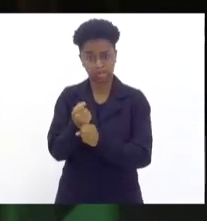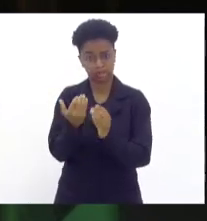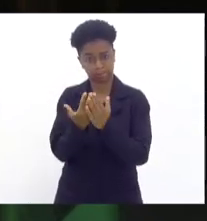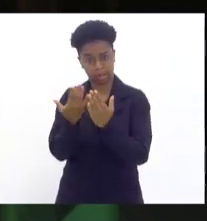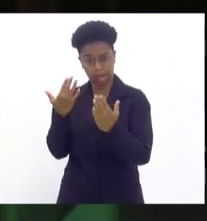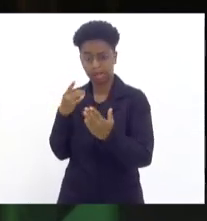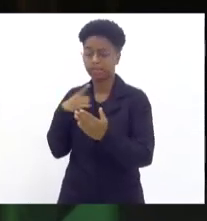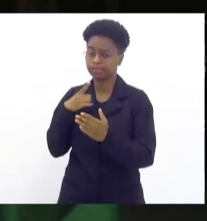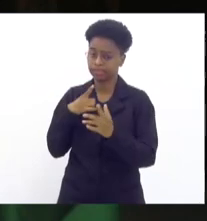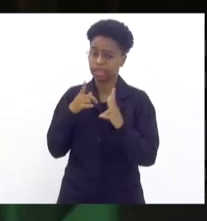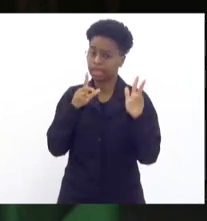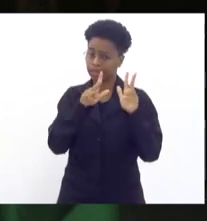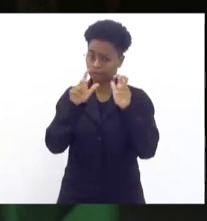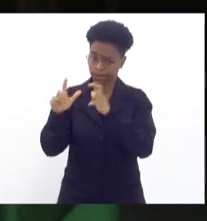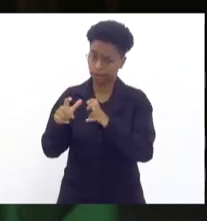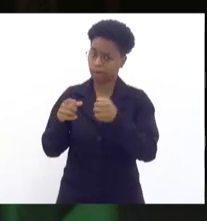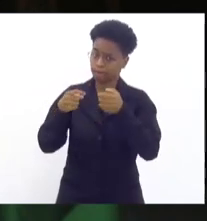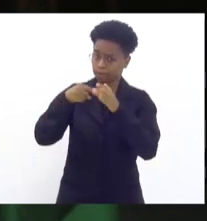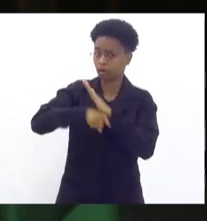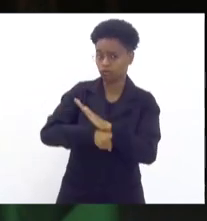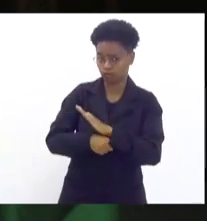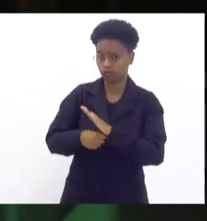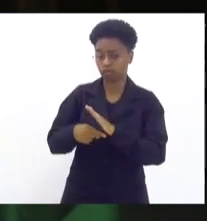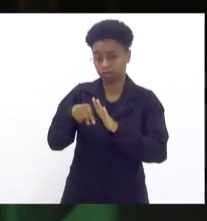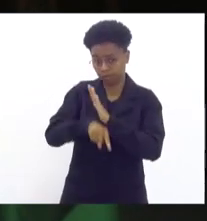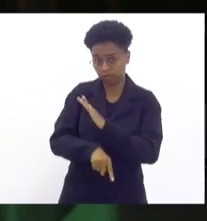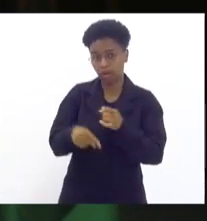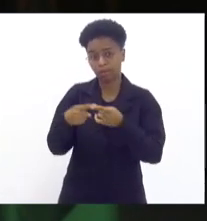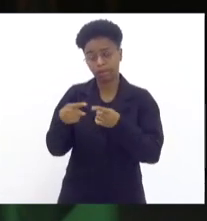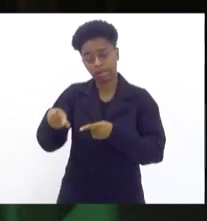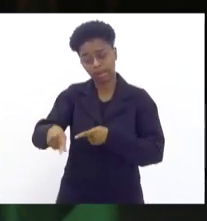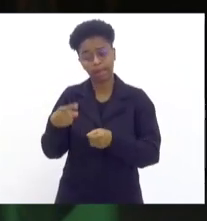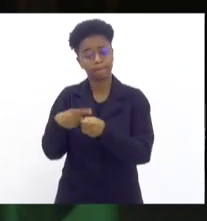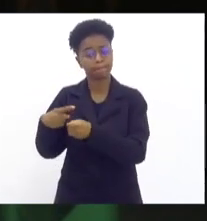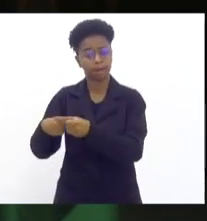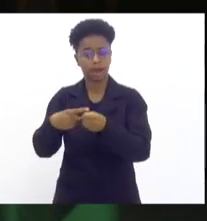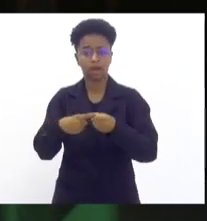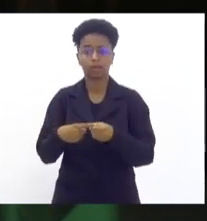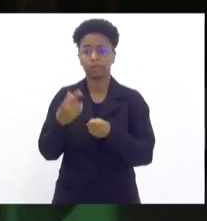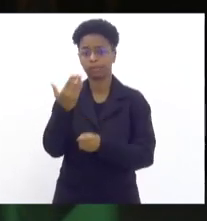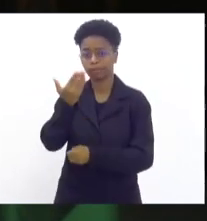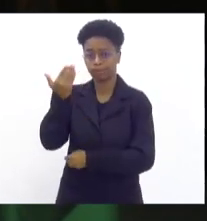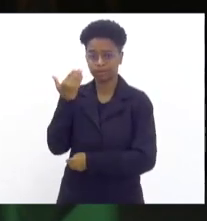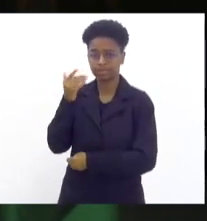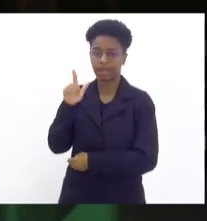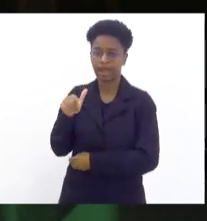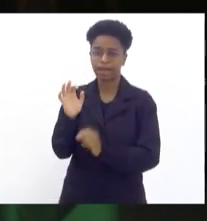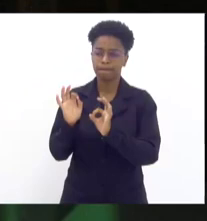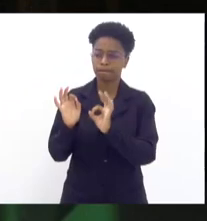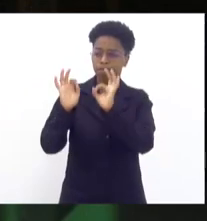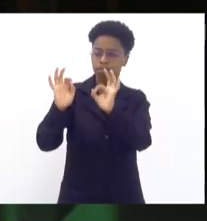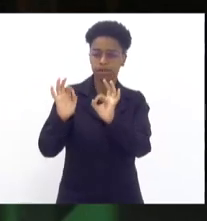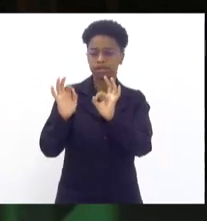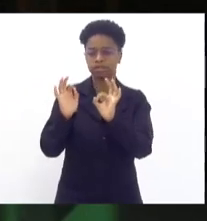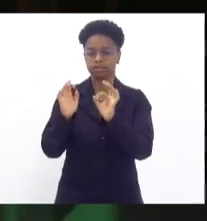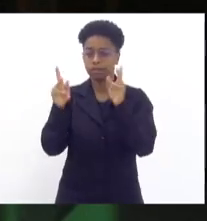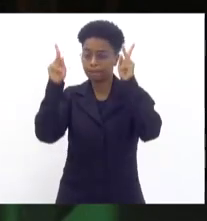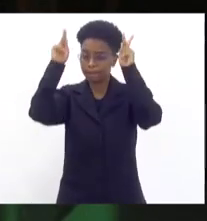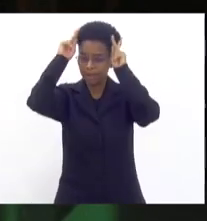muito profundas. A gente, Braz de Pina é um bairro que era considerado a princesinha do subúrbio